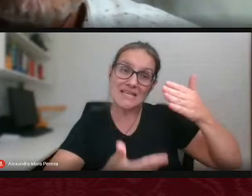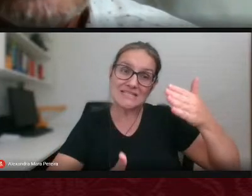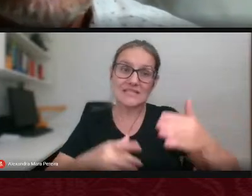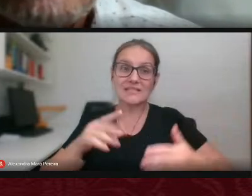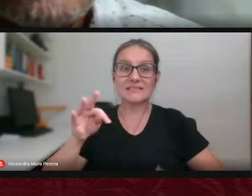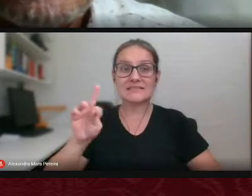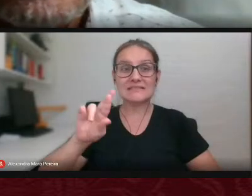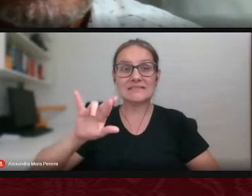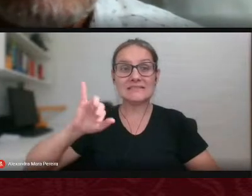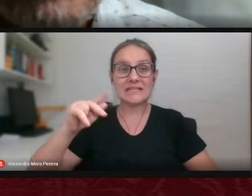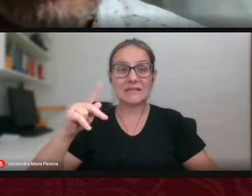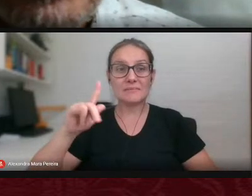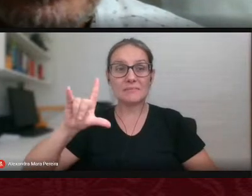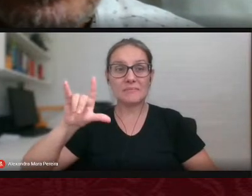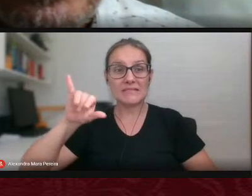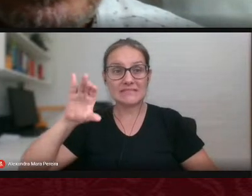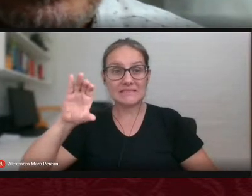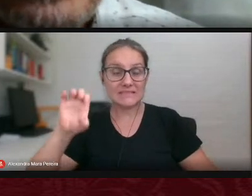seria inclusive